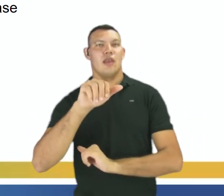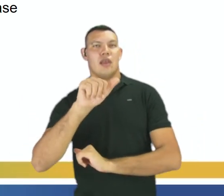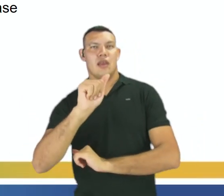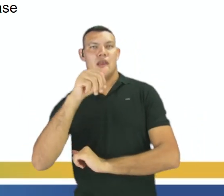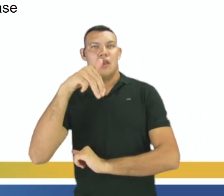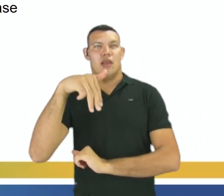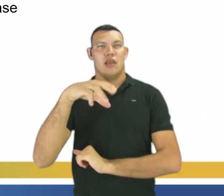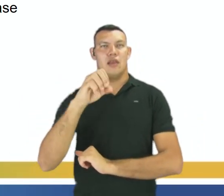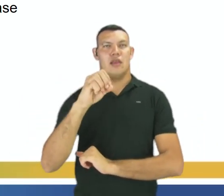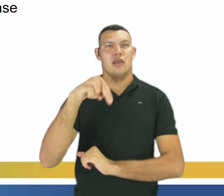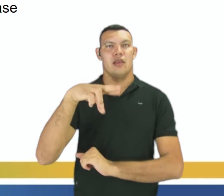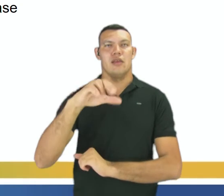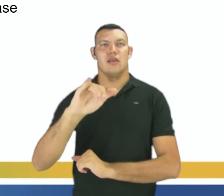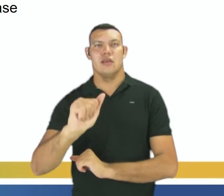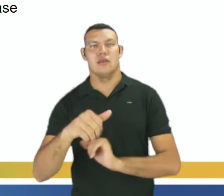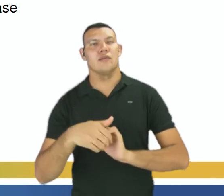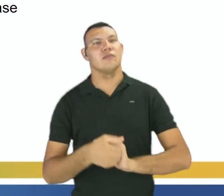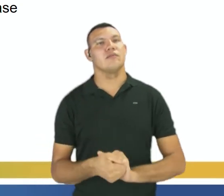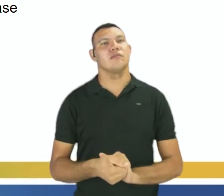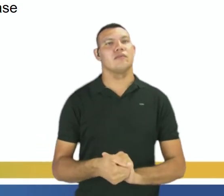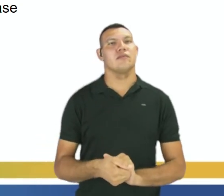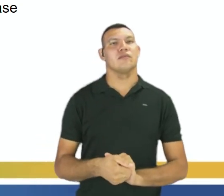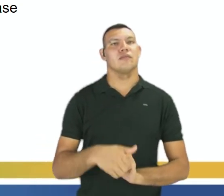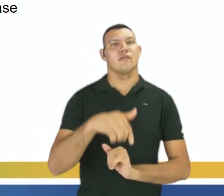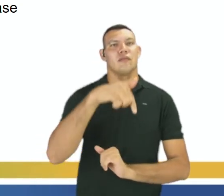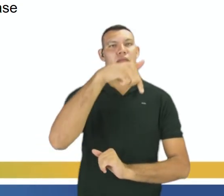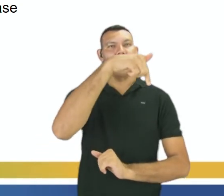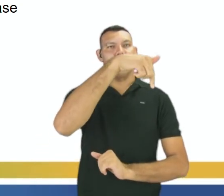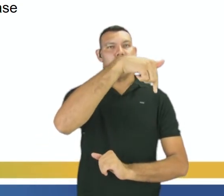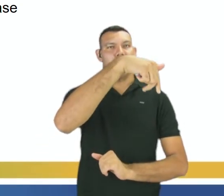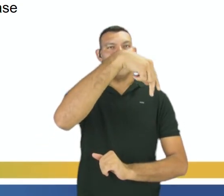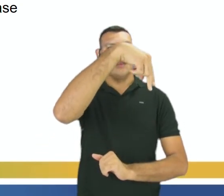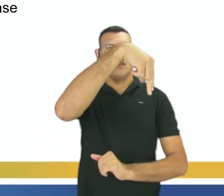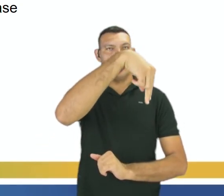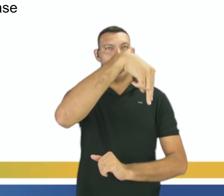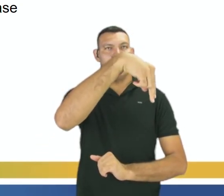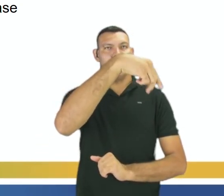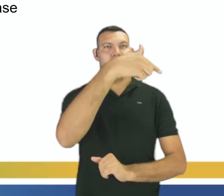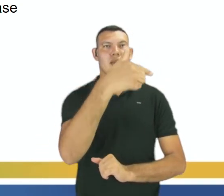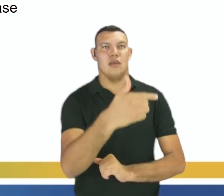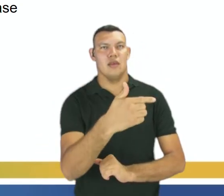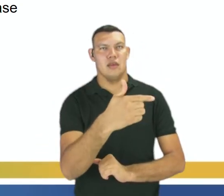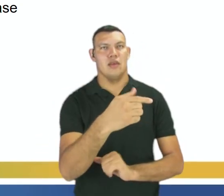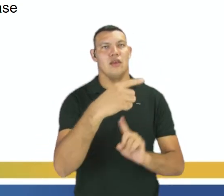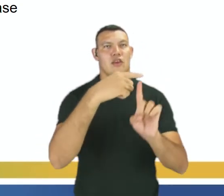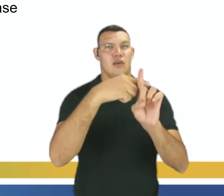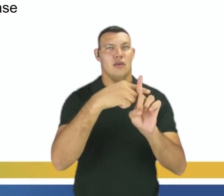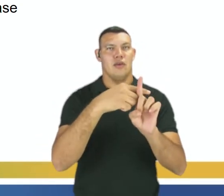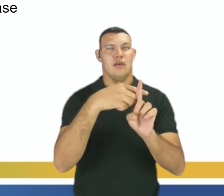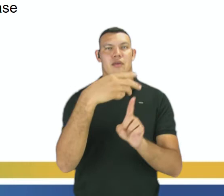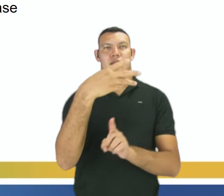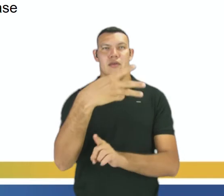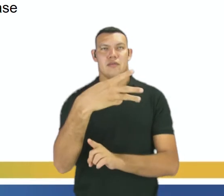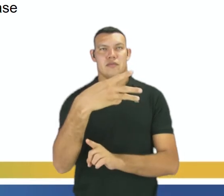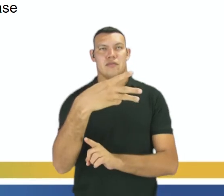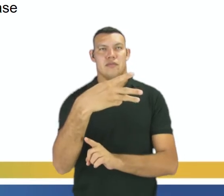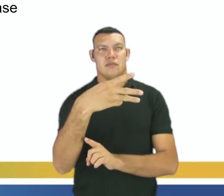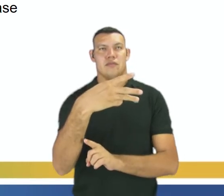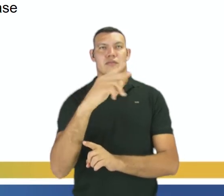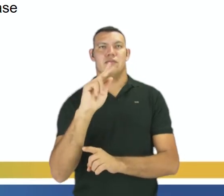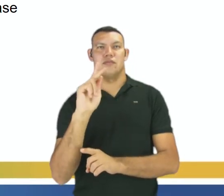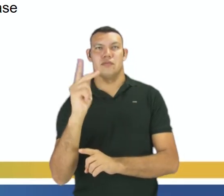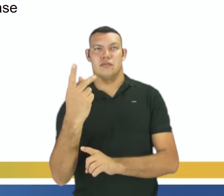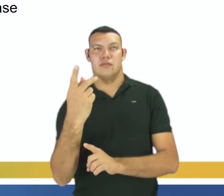NH2 no estado gasoso, reagindo com 3 mols de H2 no estado gasoso,